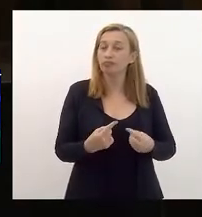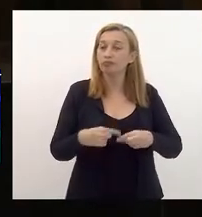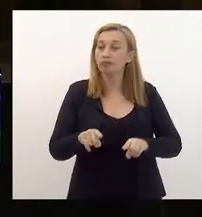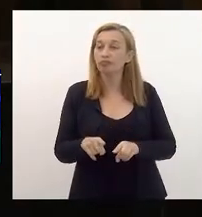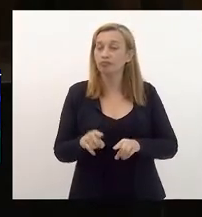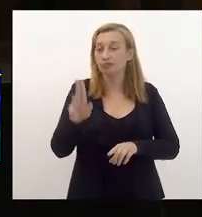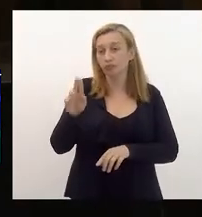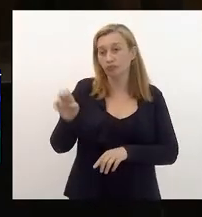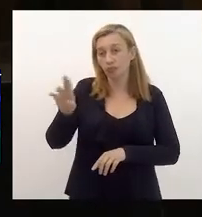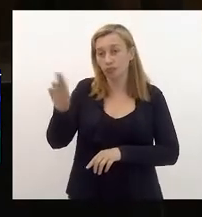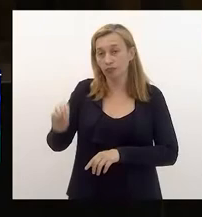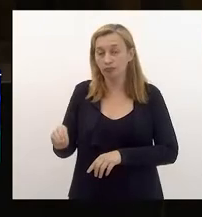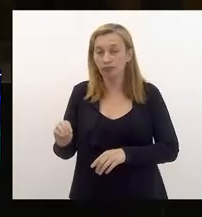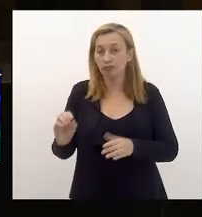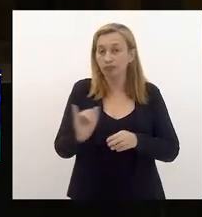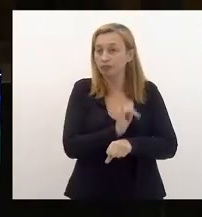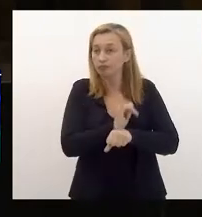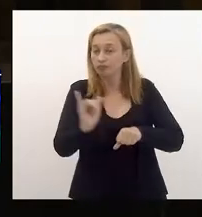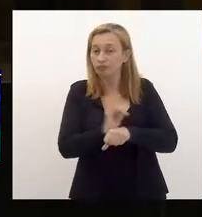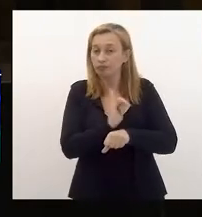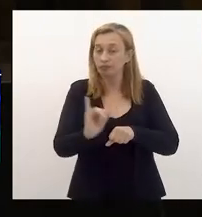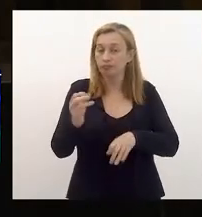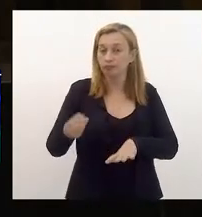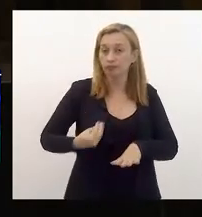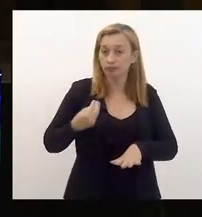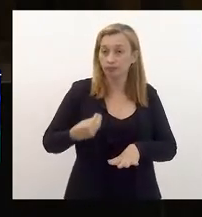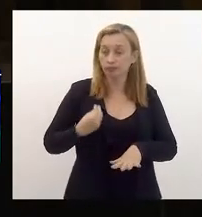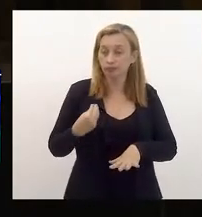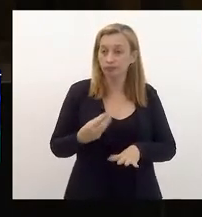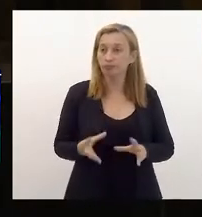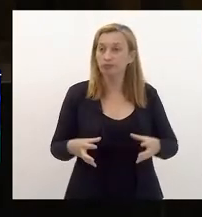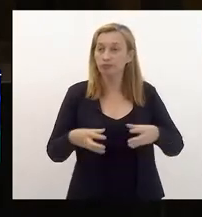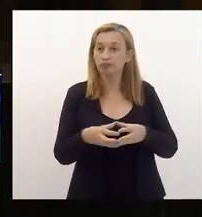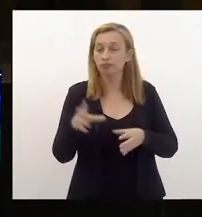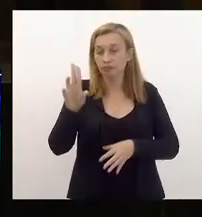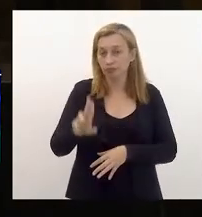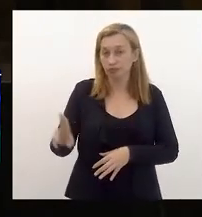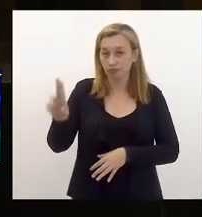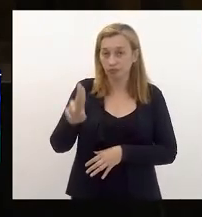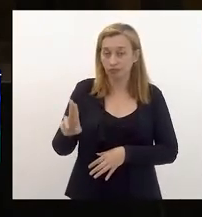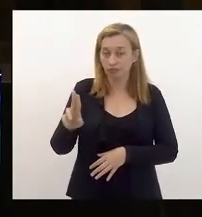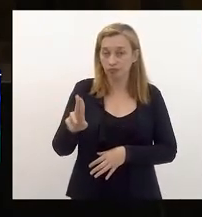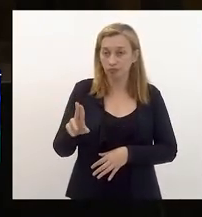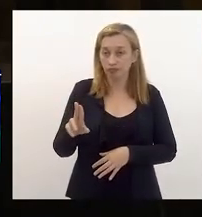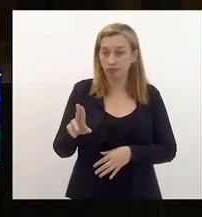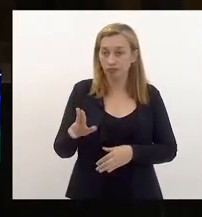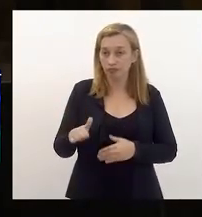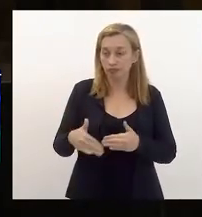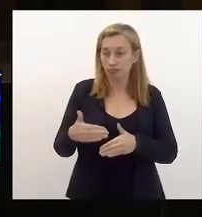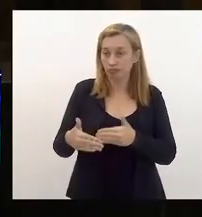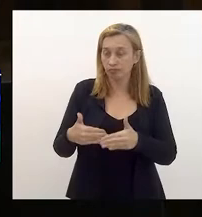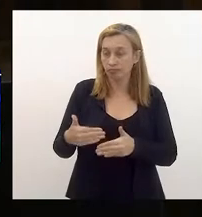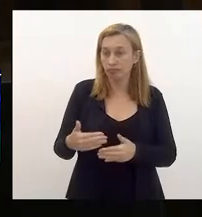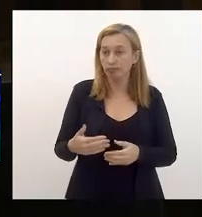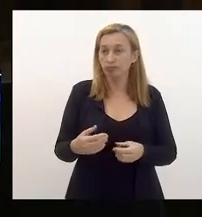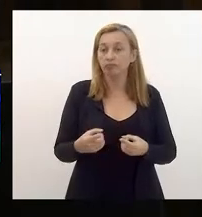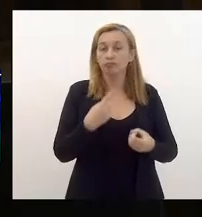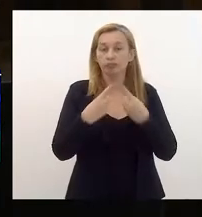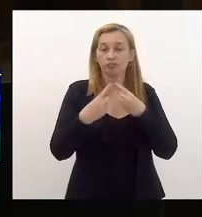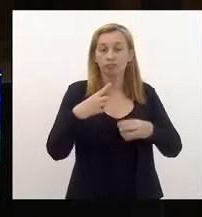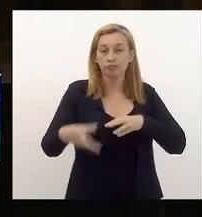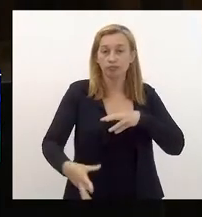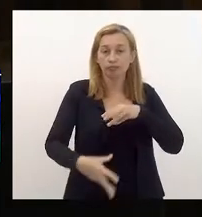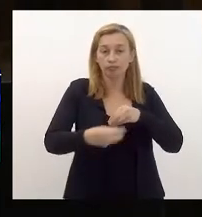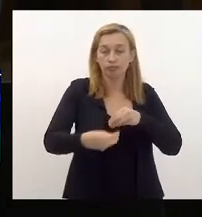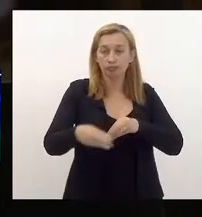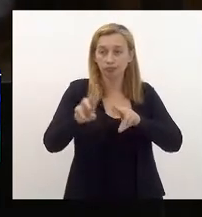entender a estratégia de sobrevivência que a comunidade da UESO traçou ao trazer esse debate da incorporação pela